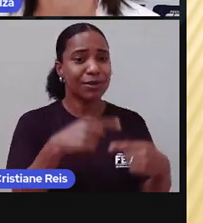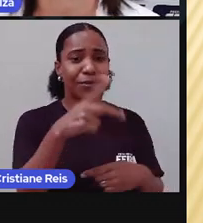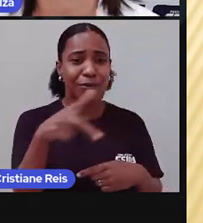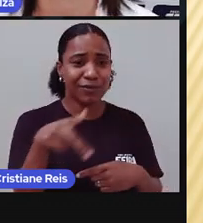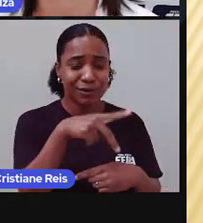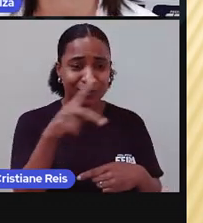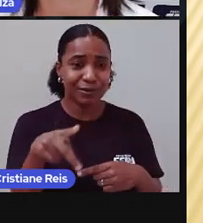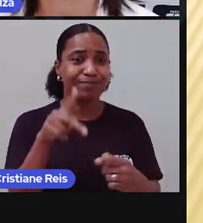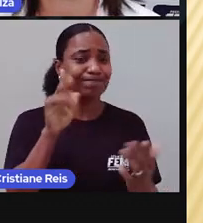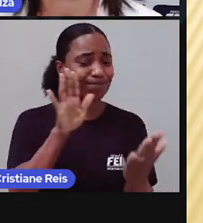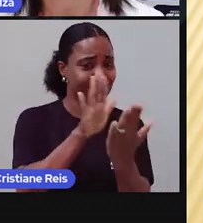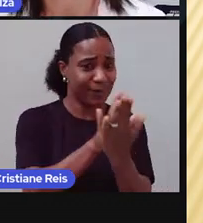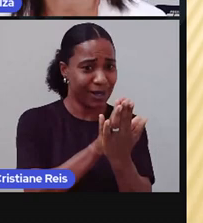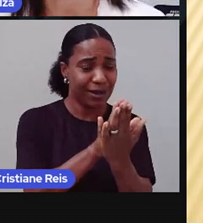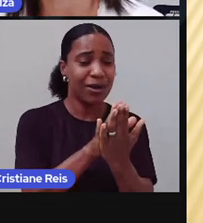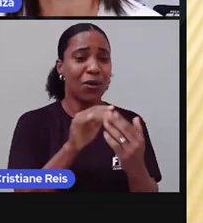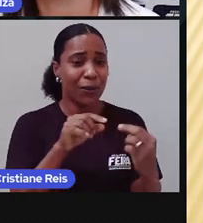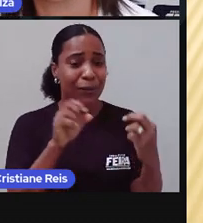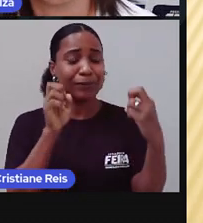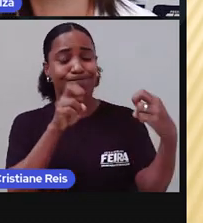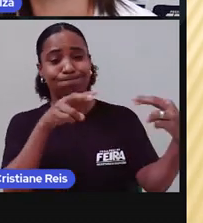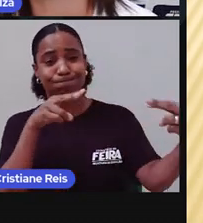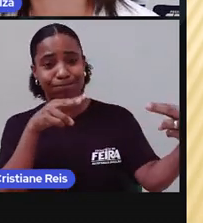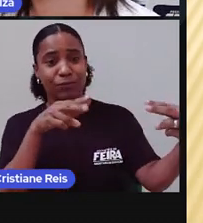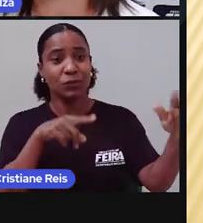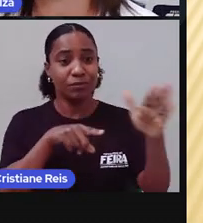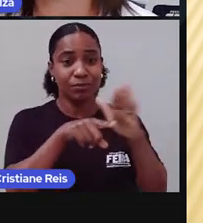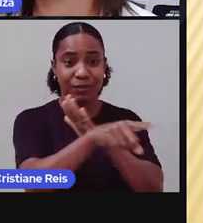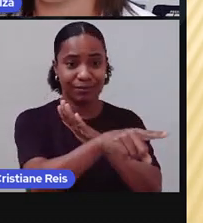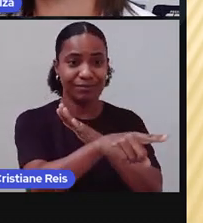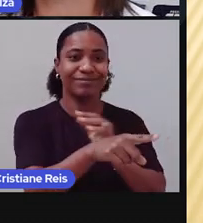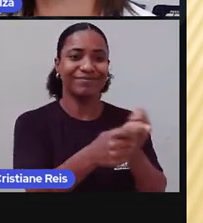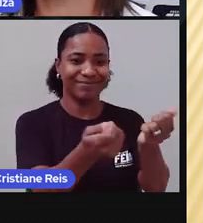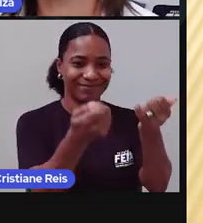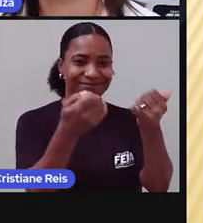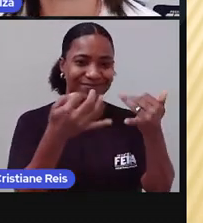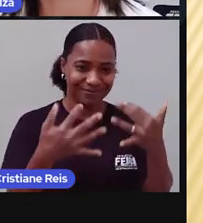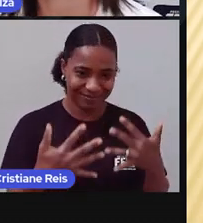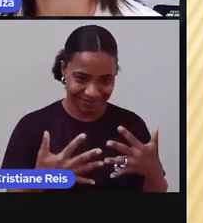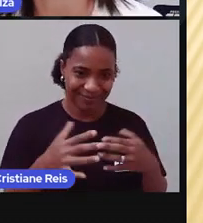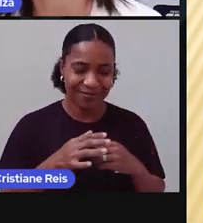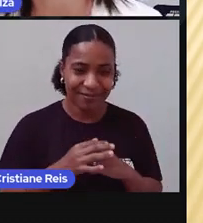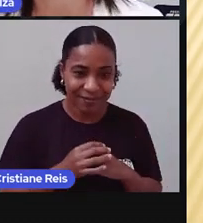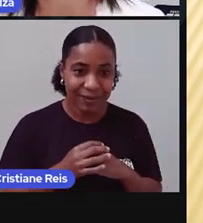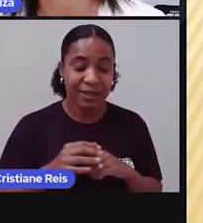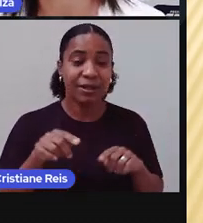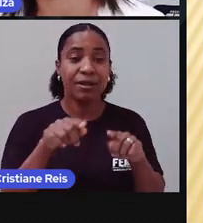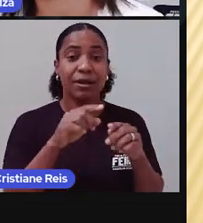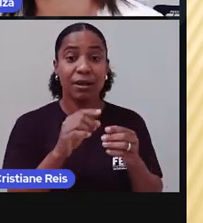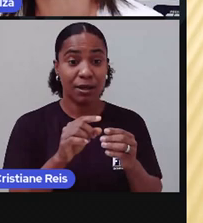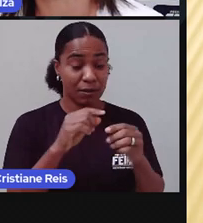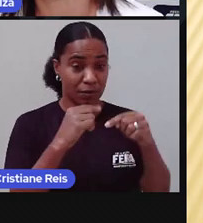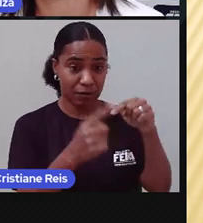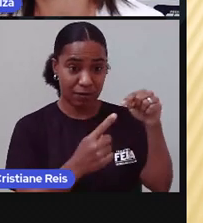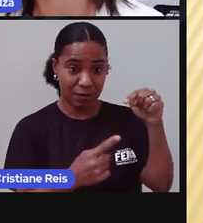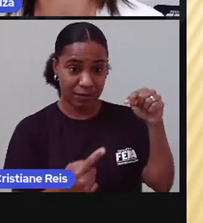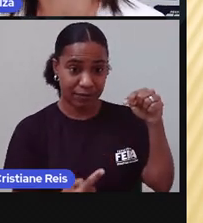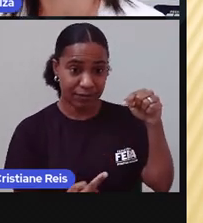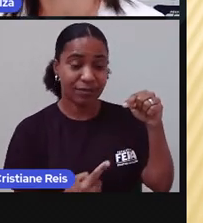oportunidade. E para que o seu caderno fique organizado, eu sugiro este modelo.